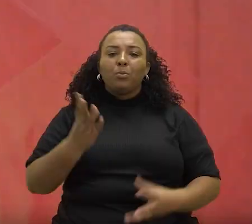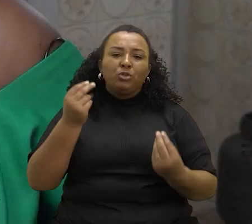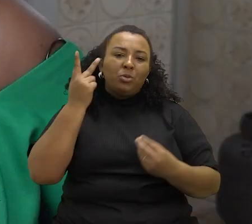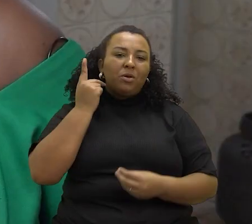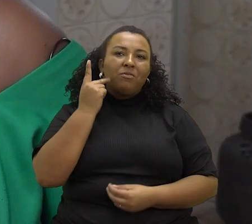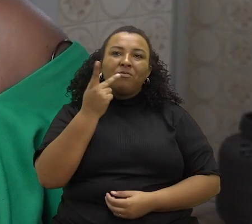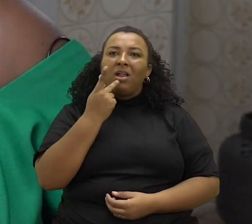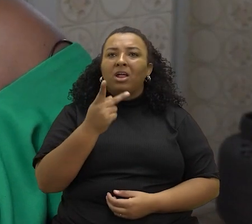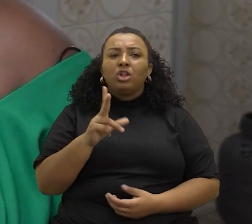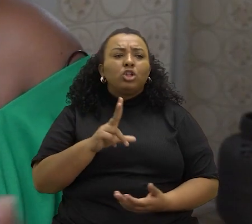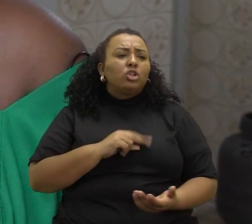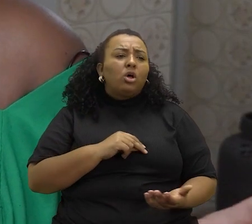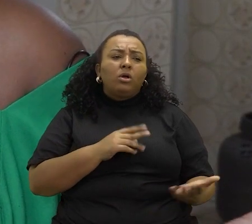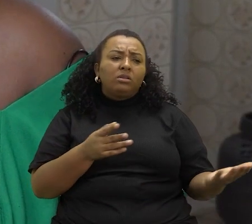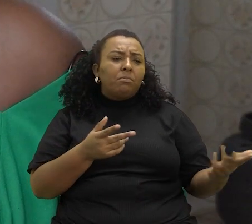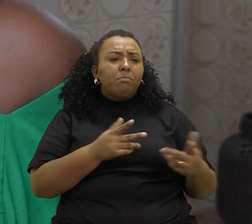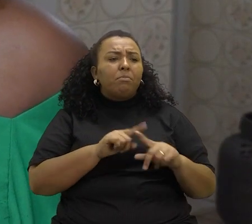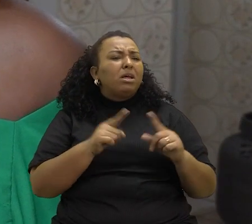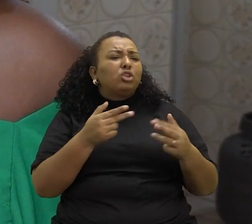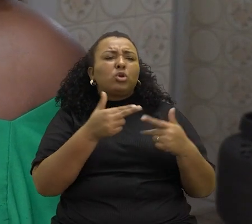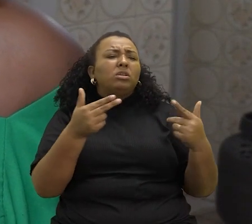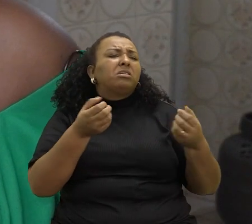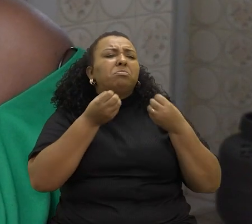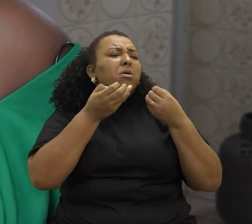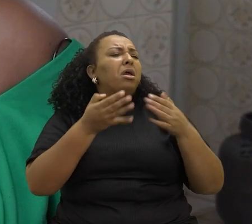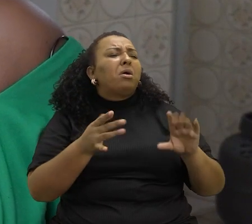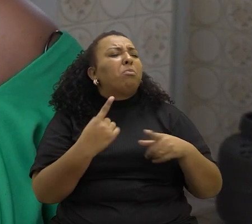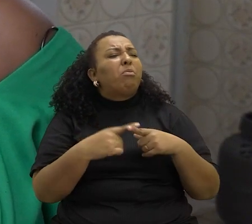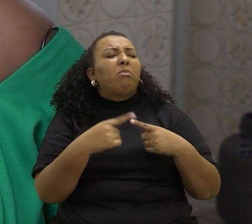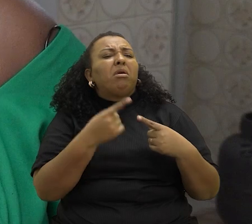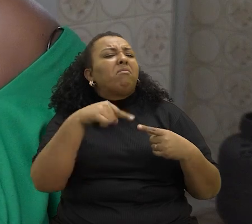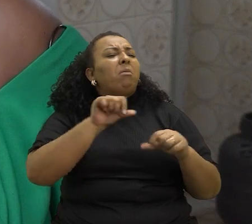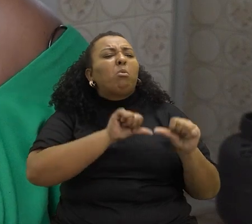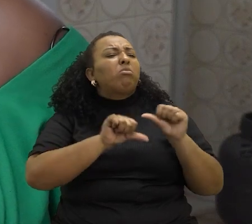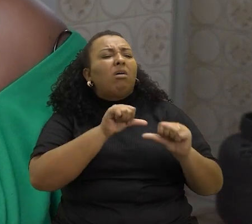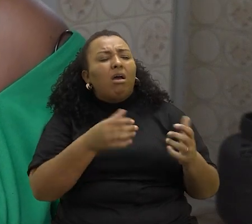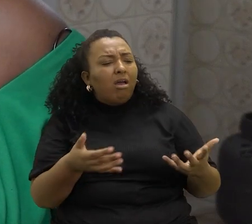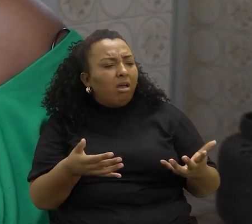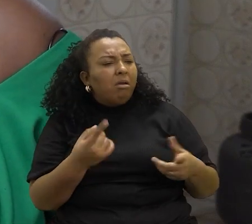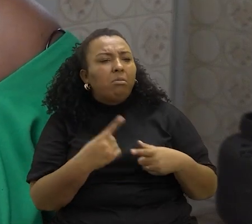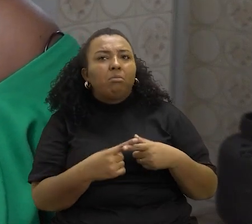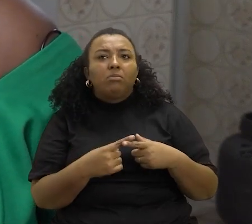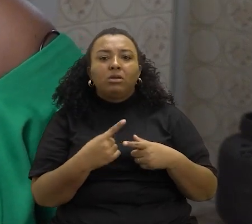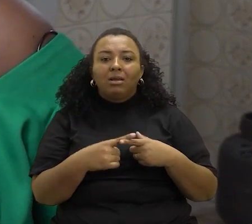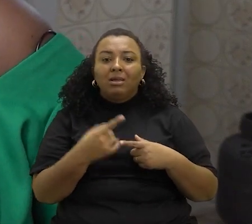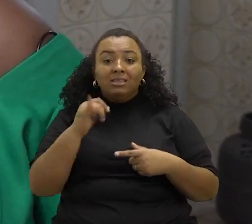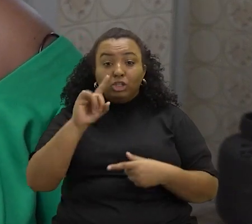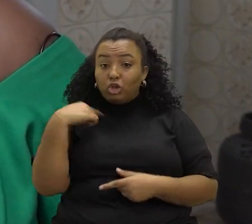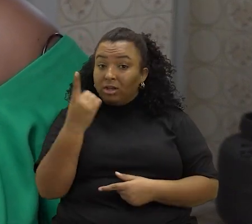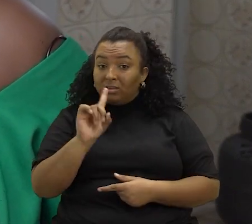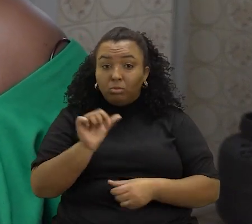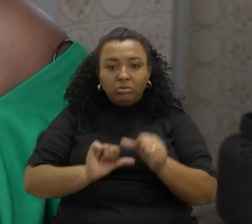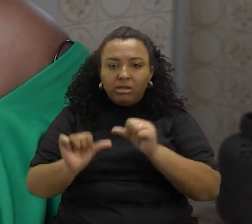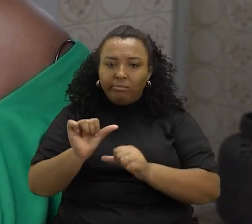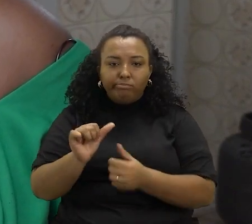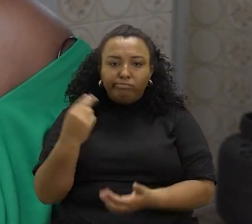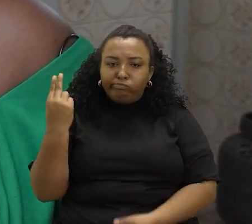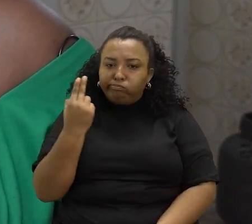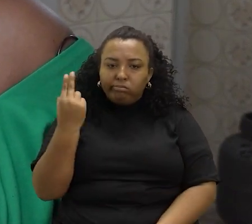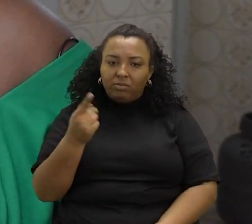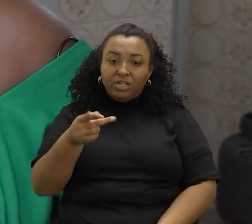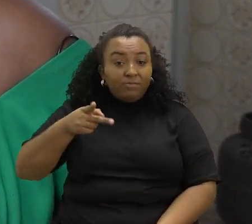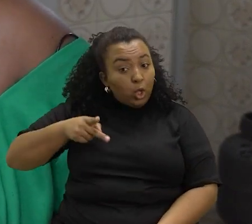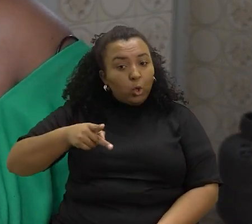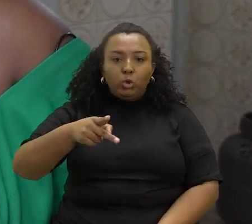Porque é muito comum a gente ver, nossa, mas as coisas sempre se deram bem do jeito que estavam. Por que a gente vai mexer? Porque se a gente não mexer, as coisas não mudam.